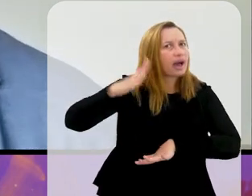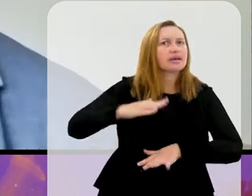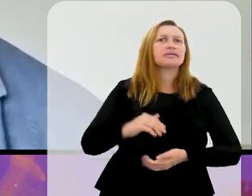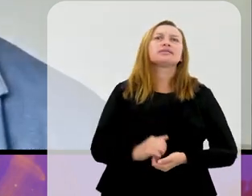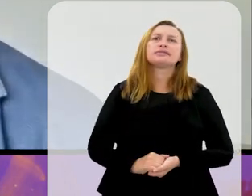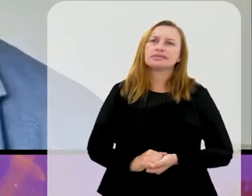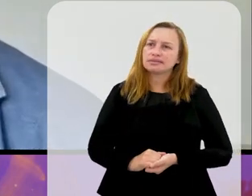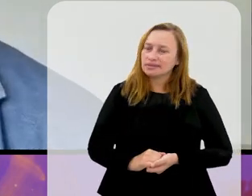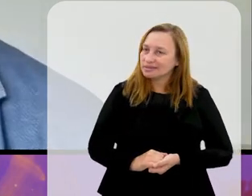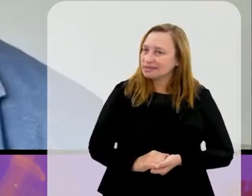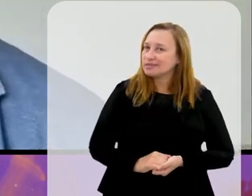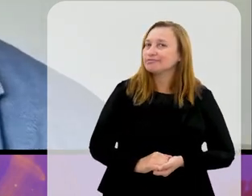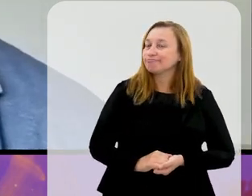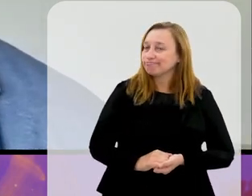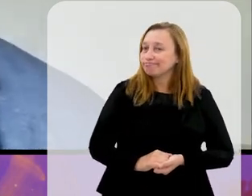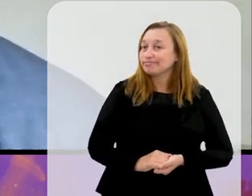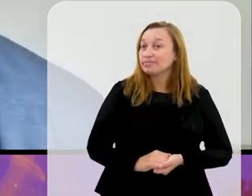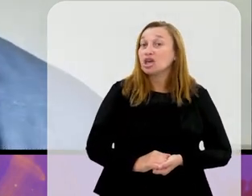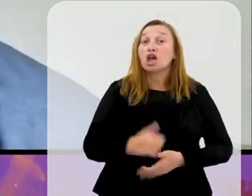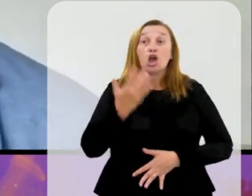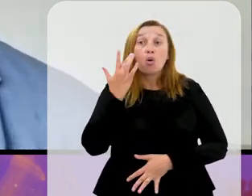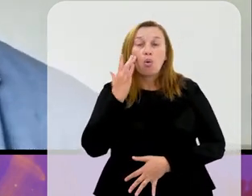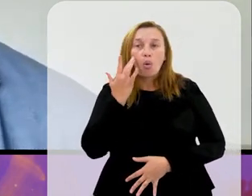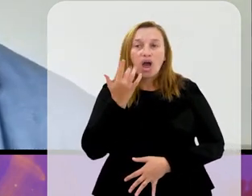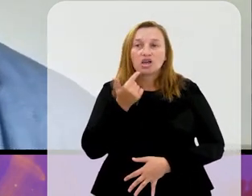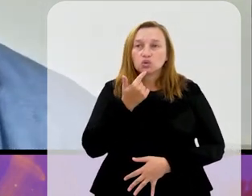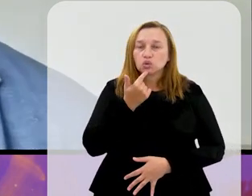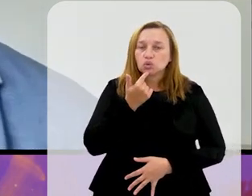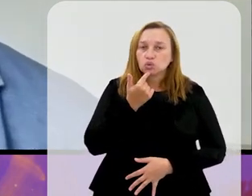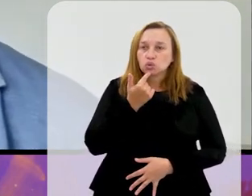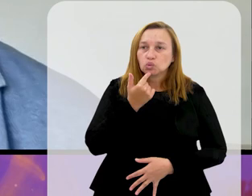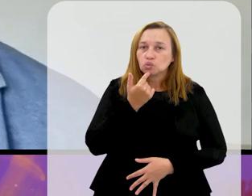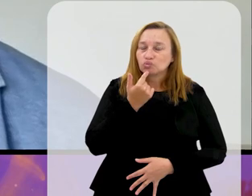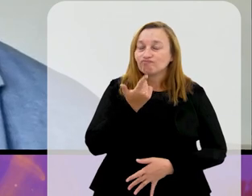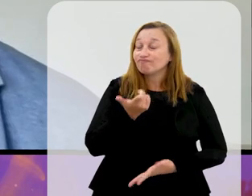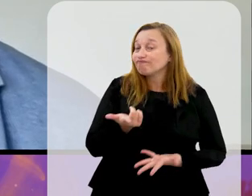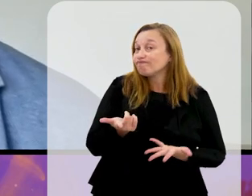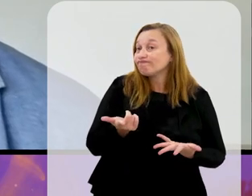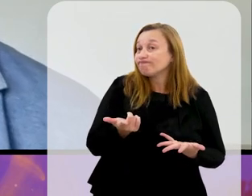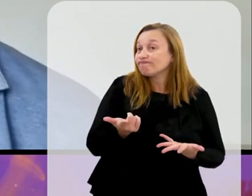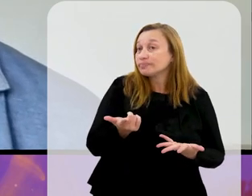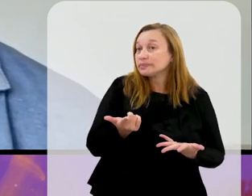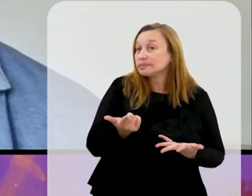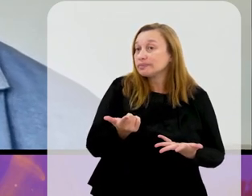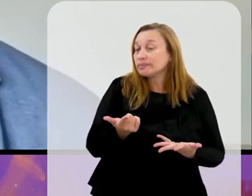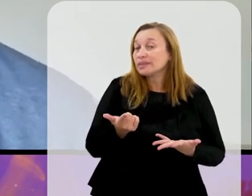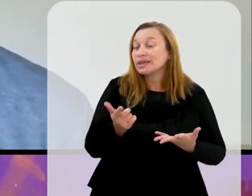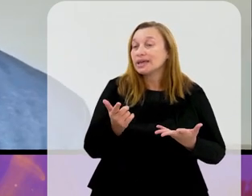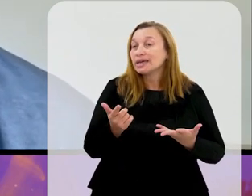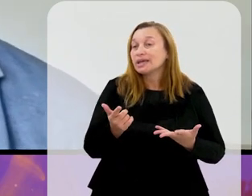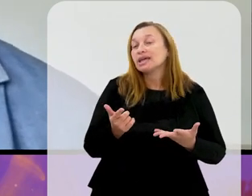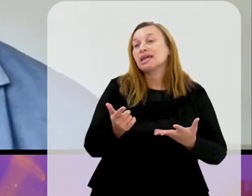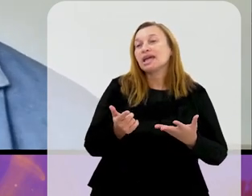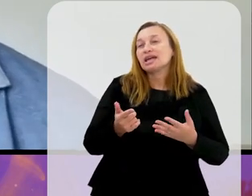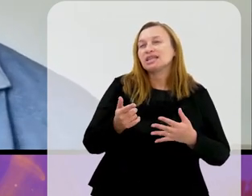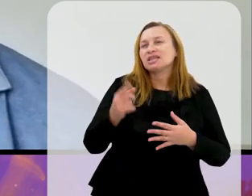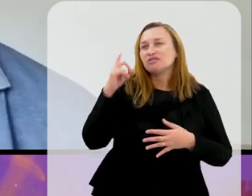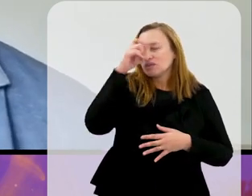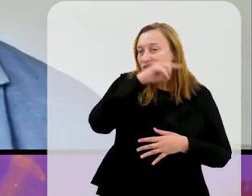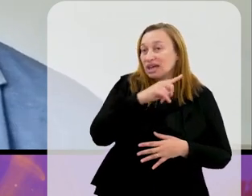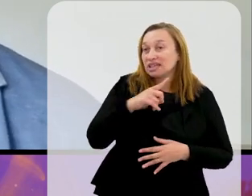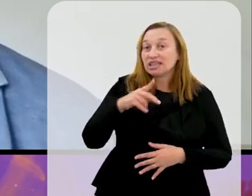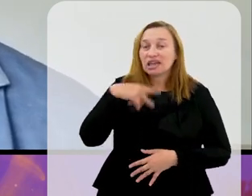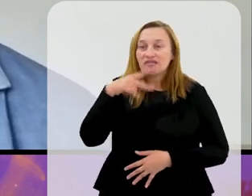ainda, né, por serem naturalmente pai e filho. E eu acho que ali se atribui um pouco a questão da fala. O Ramon